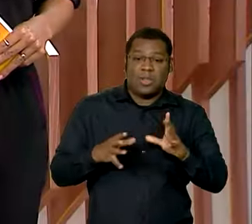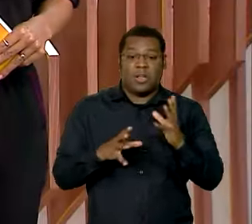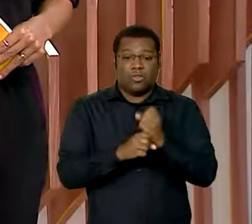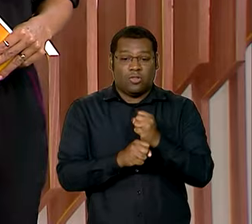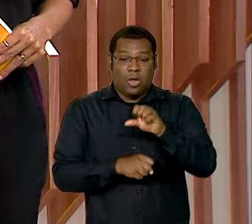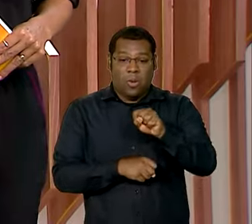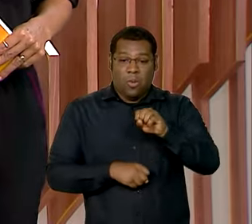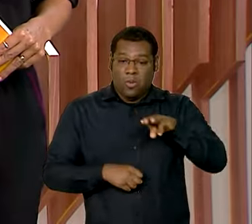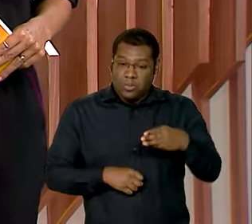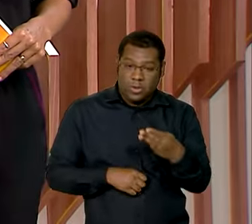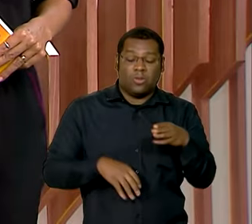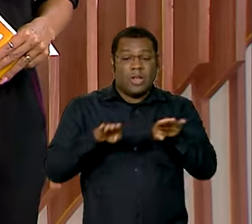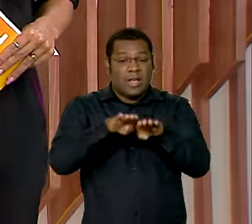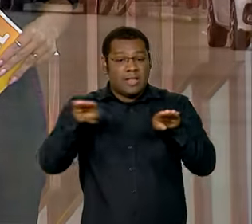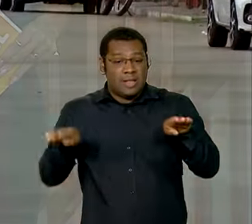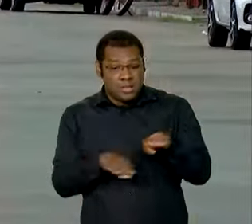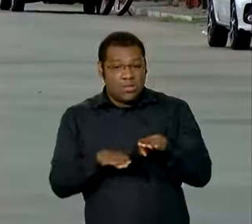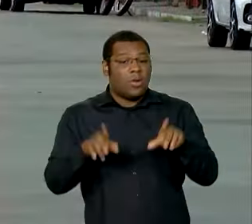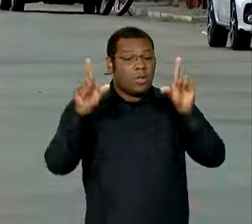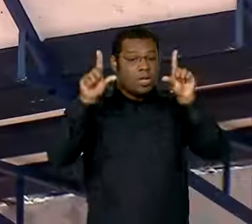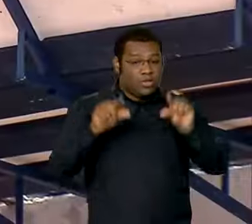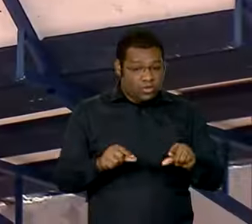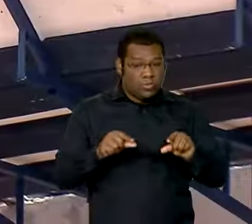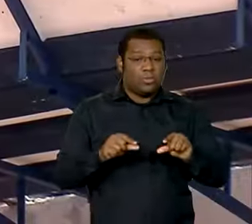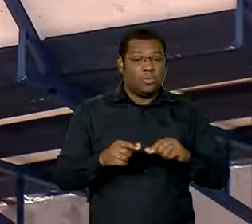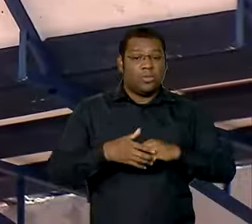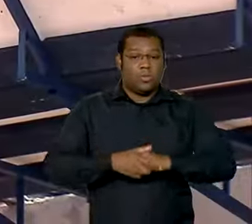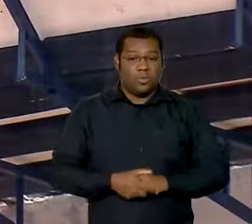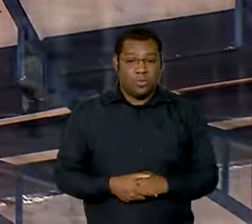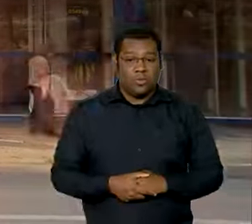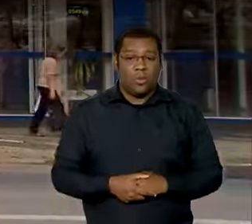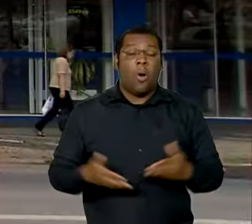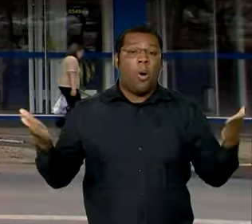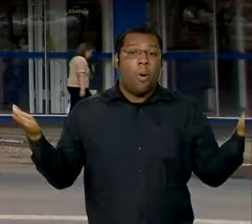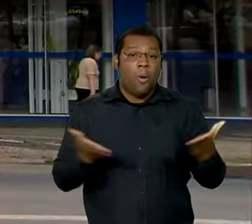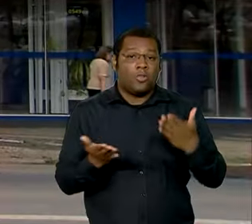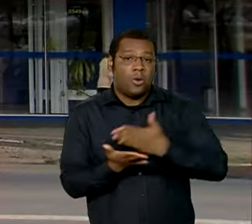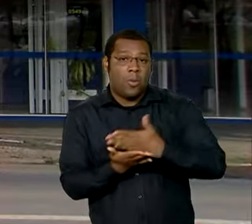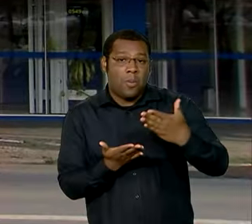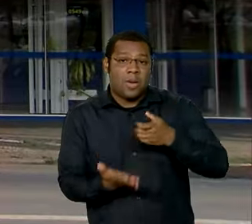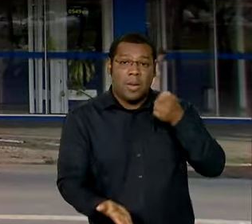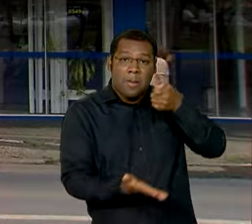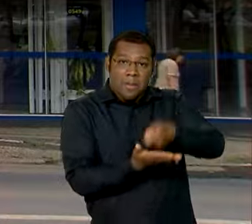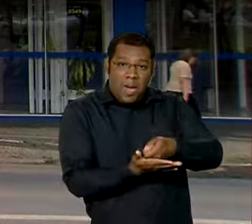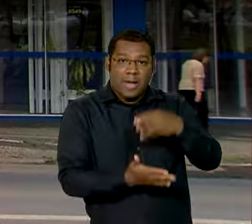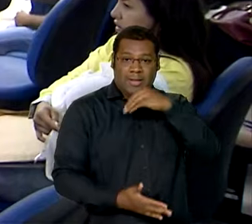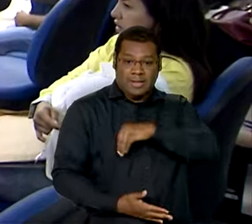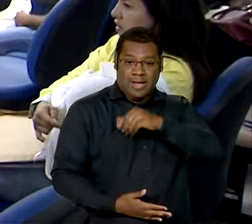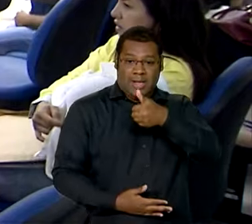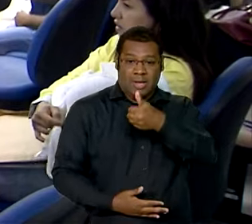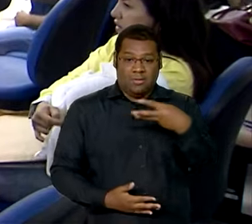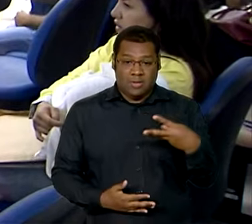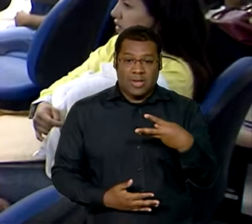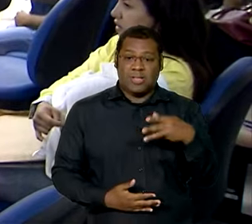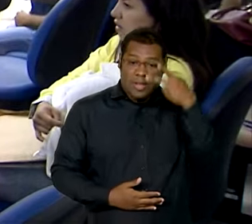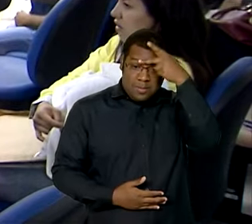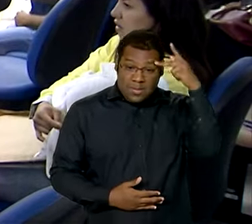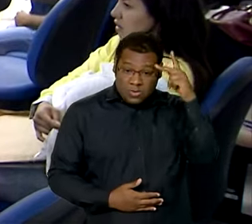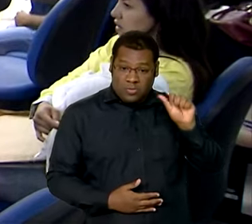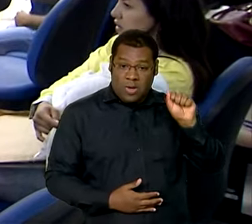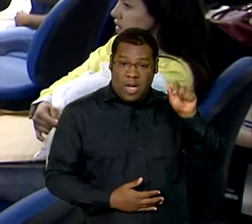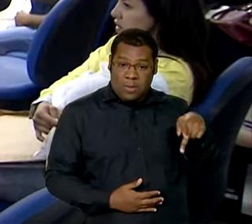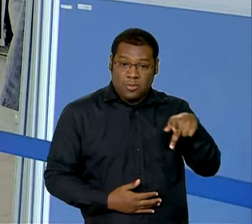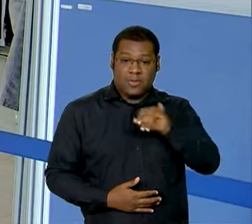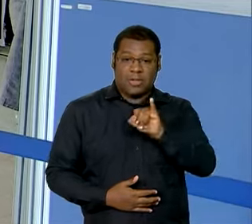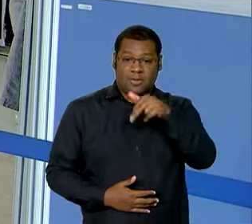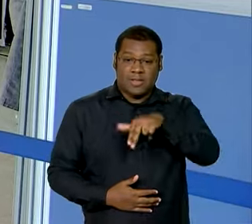Desigualdade no país se mantém no menor nível da história e começa hoje o pagamento do 13º salário para aposentados